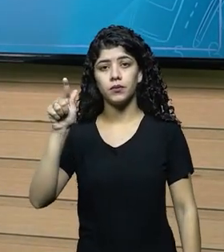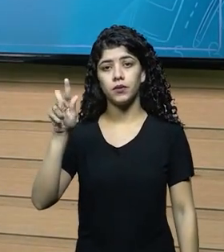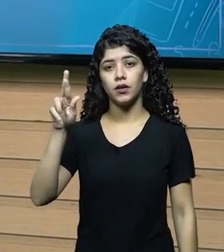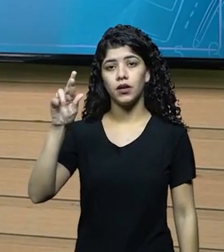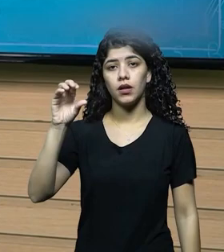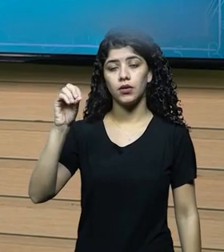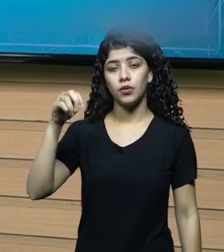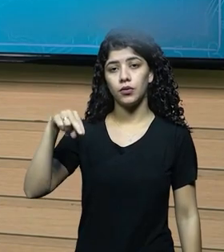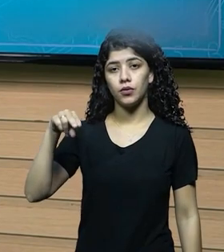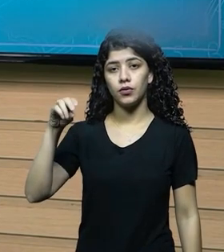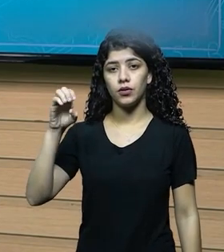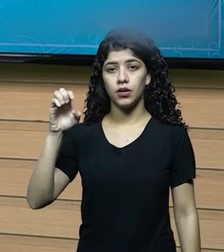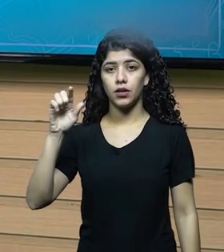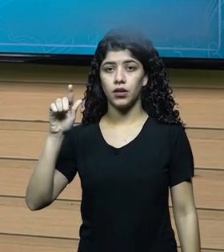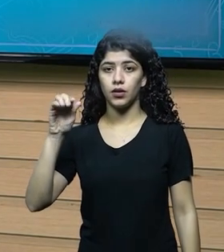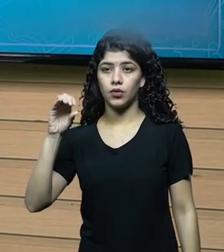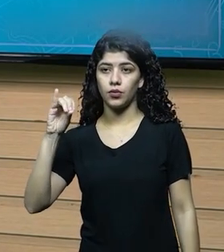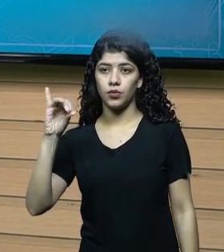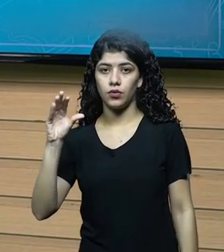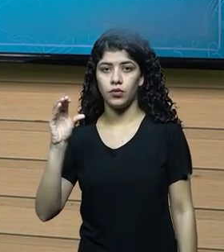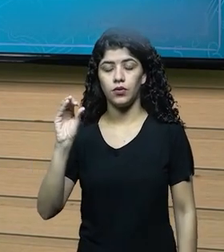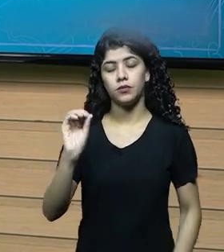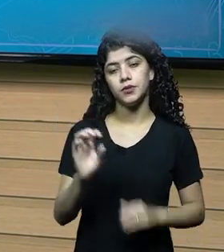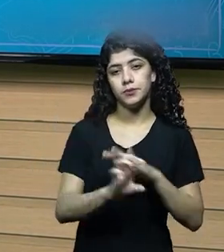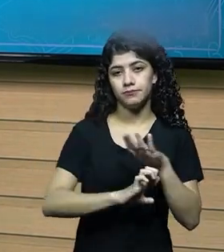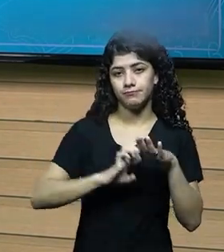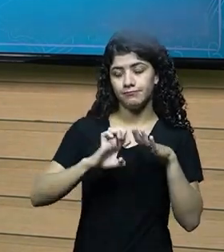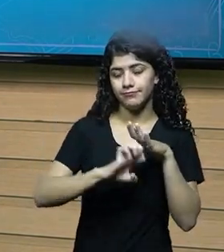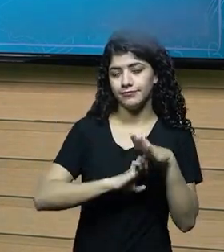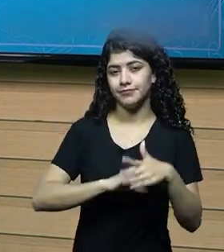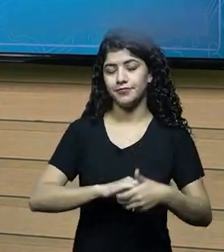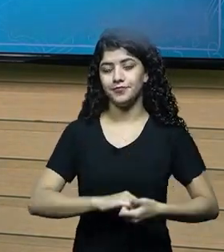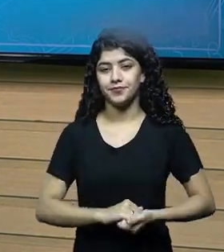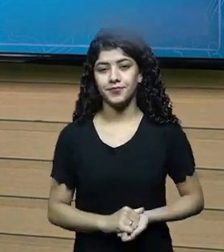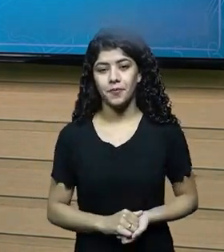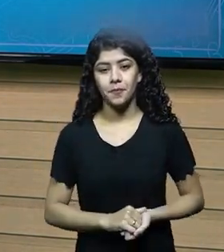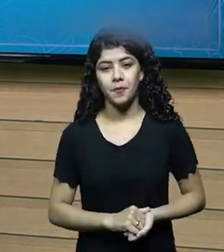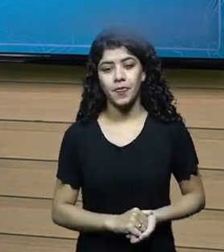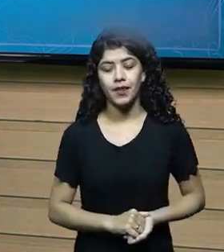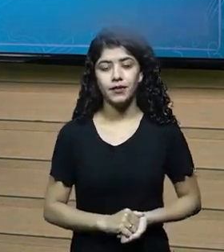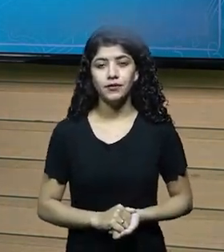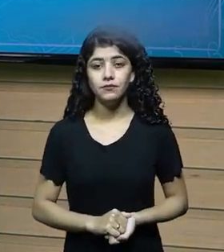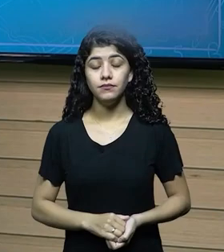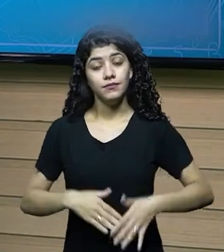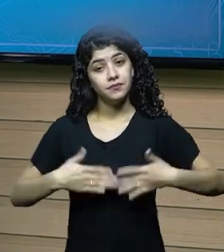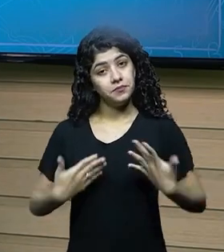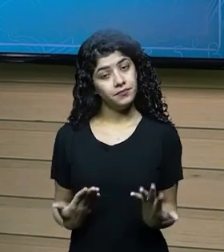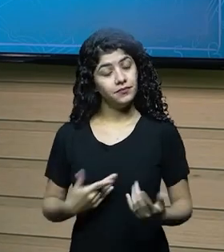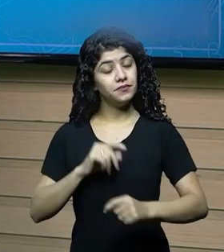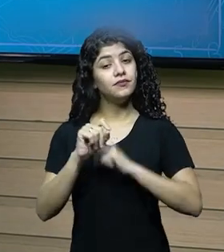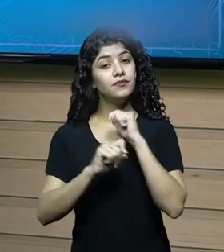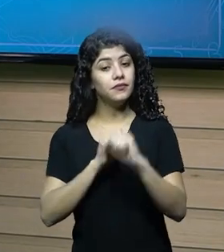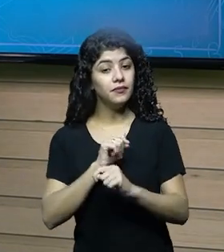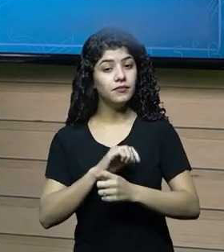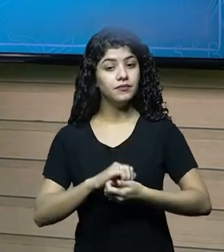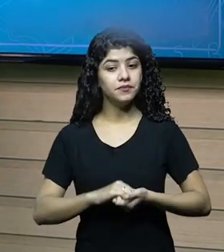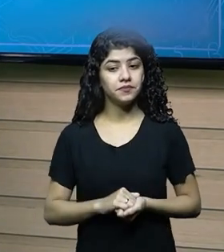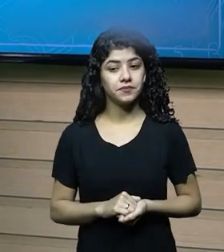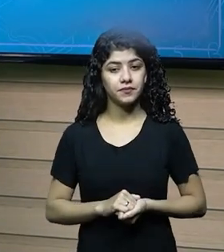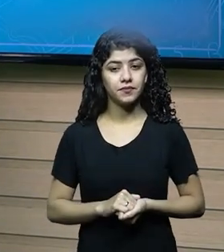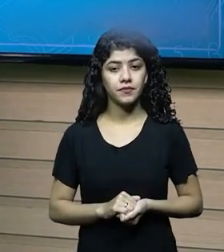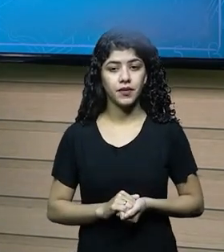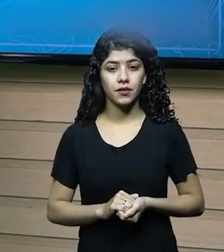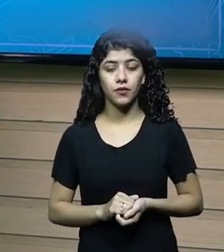funciona a contabilidade de uma empresa do agronegócio. Então, assim, de uma forma bem